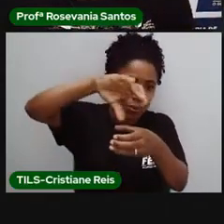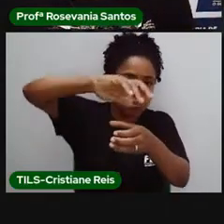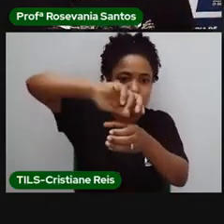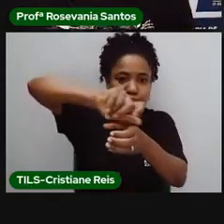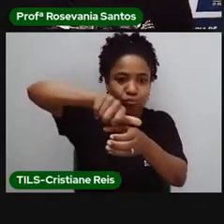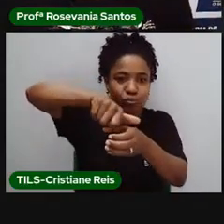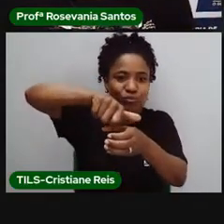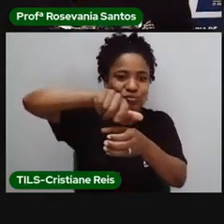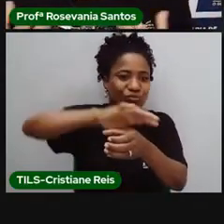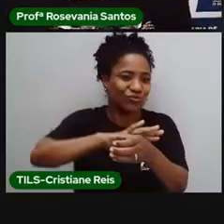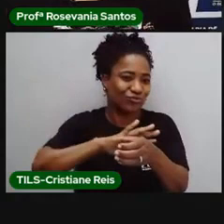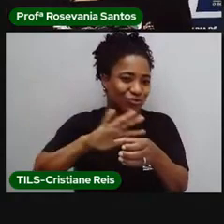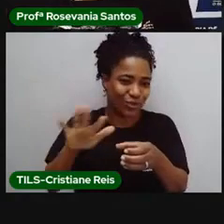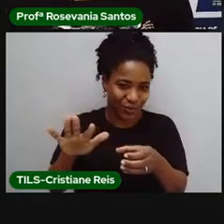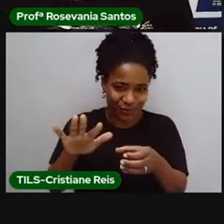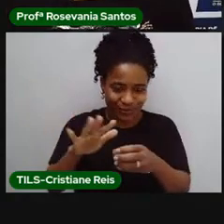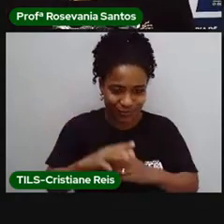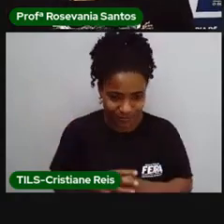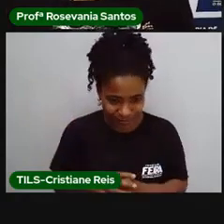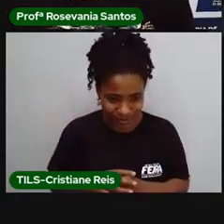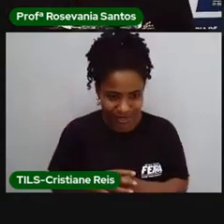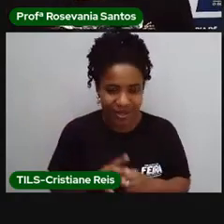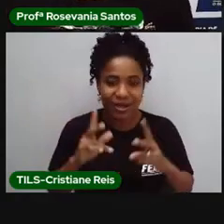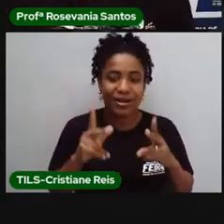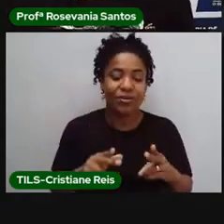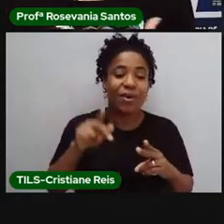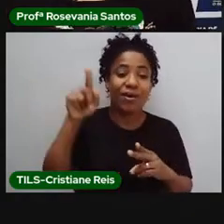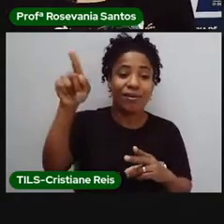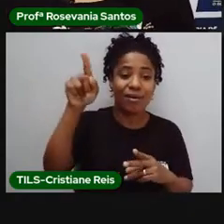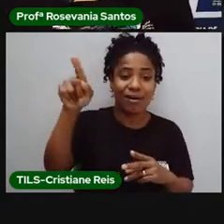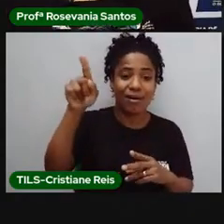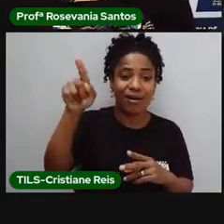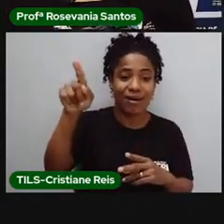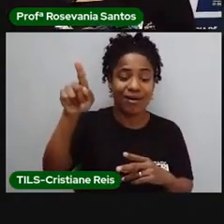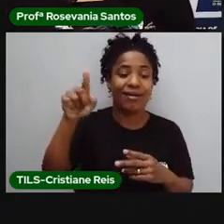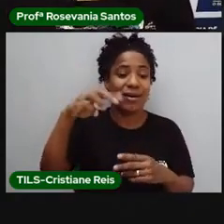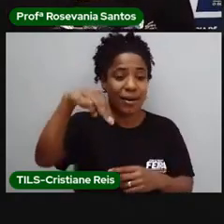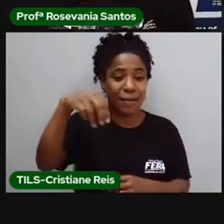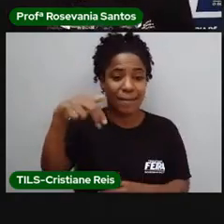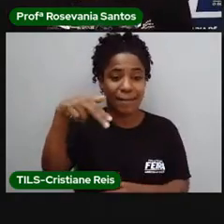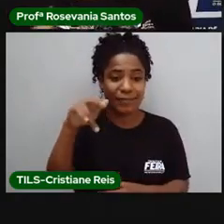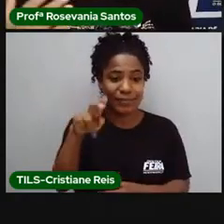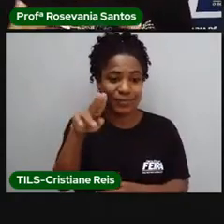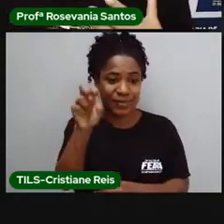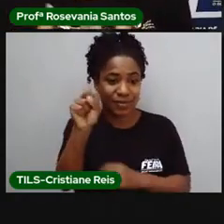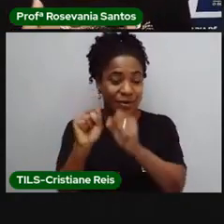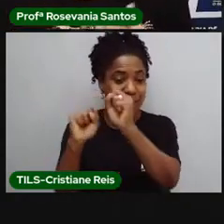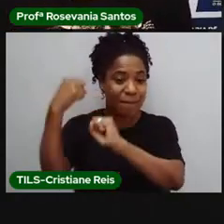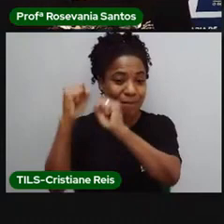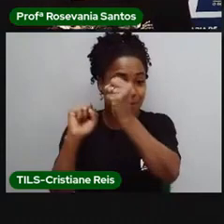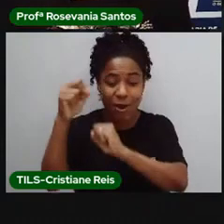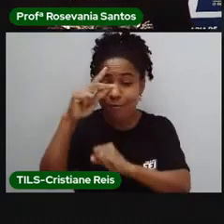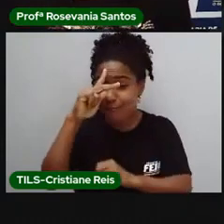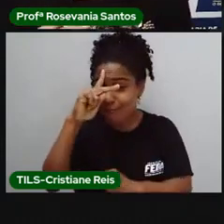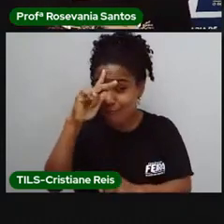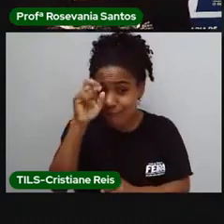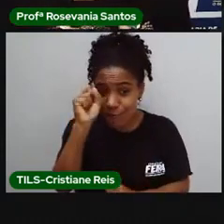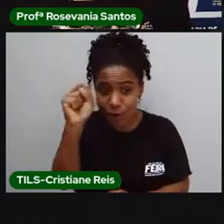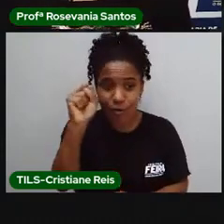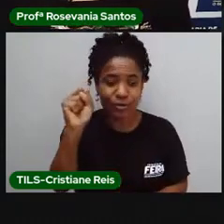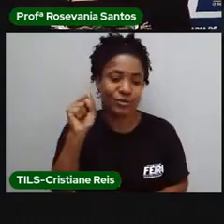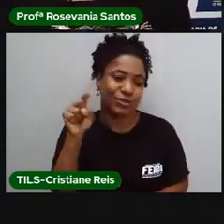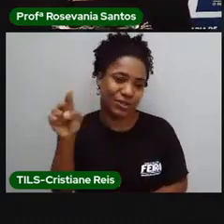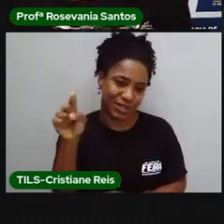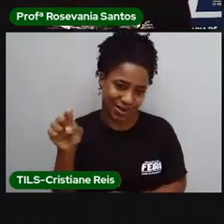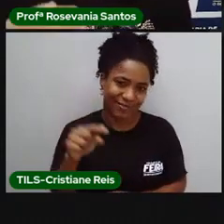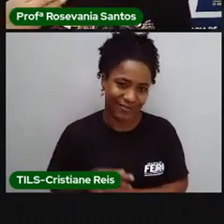Esse é um processo que a globalização foi que trouxe, né, com desenvolvimento do capitalismo e acabou intensificando, essa circulação